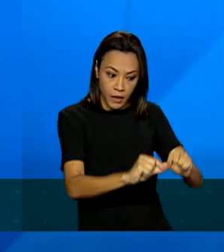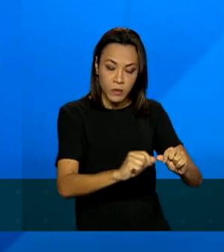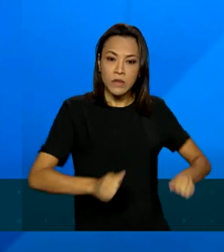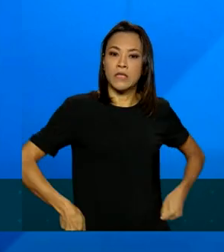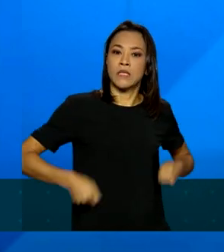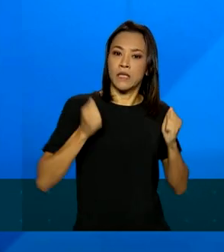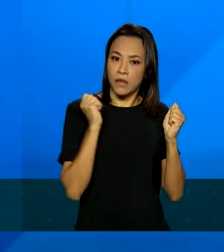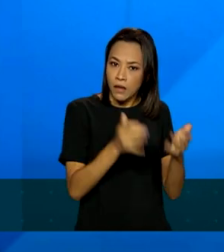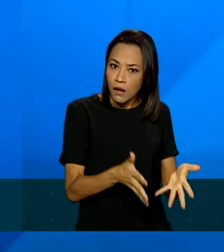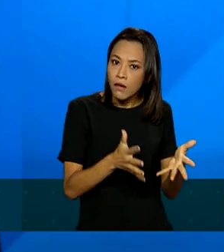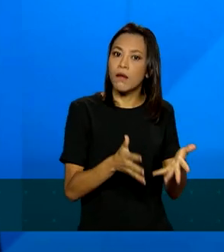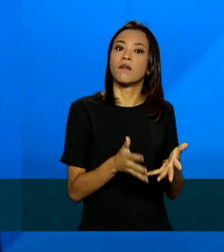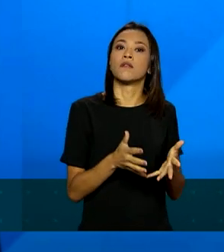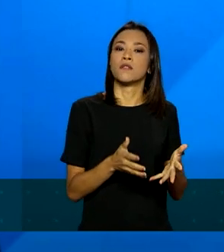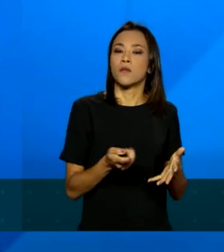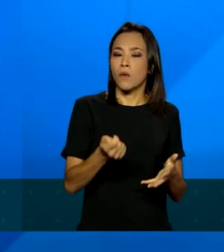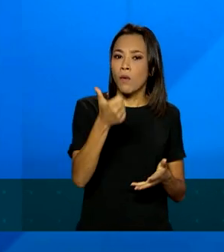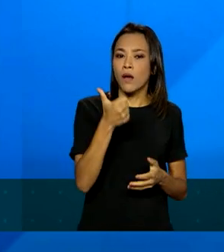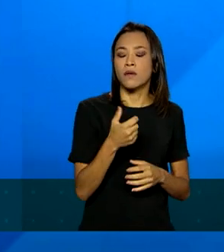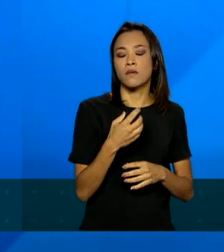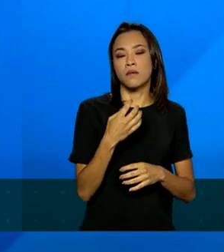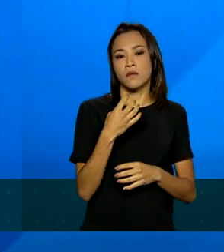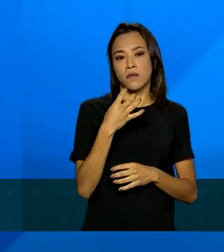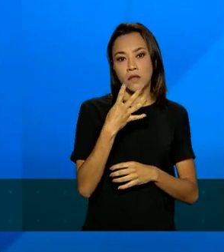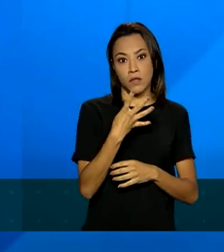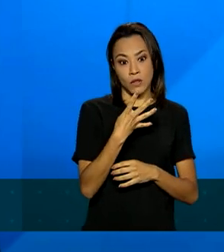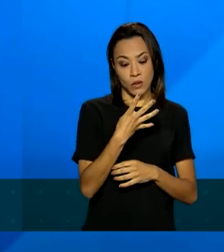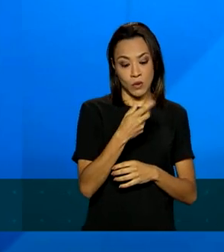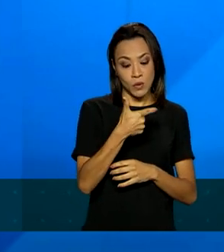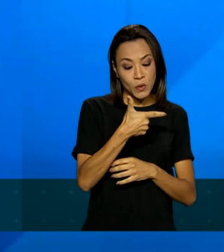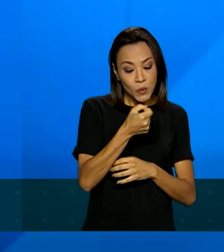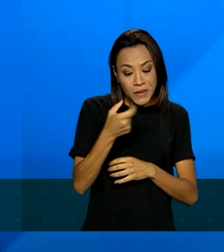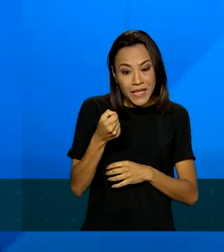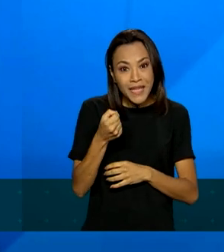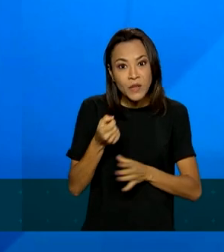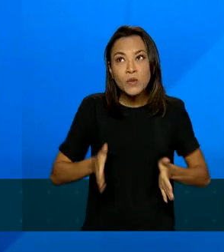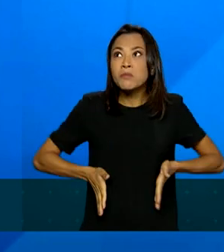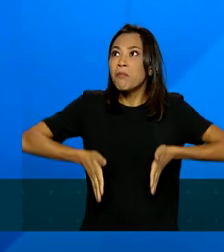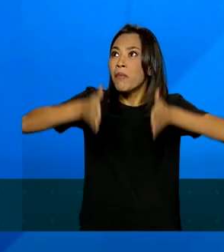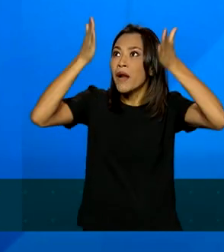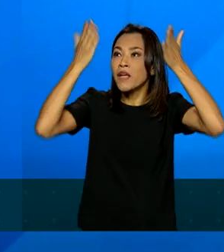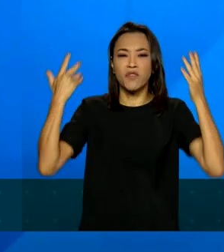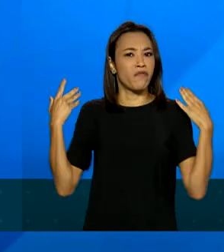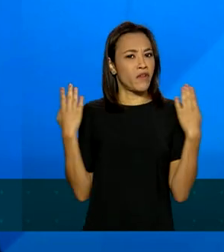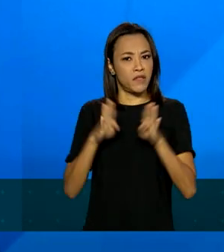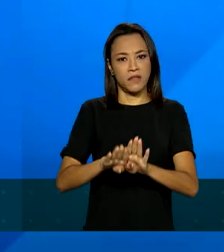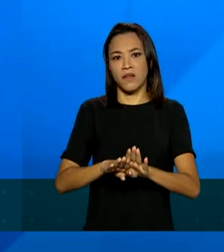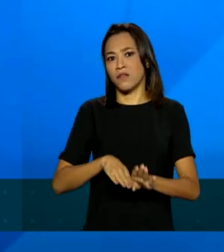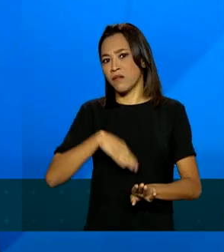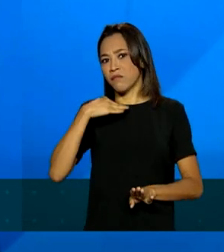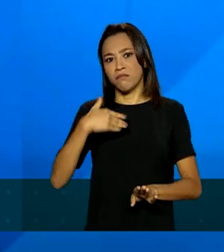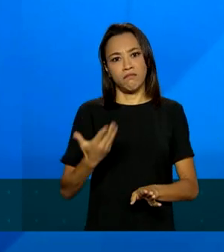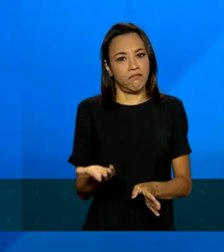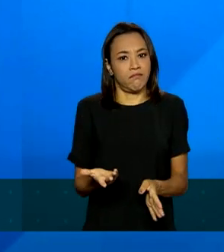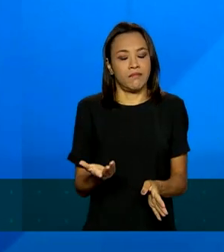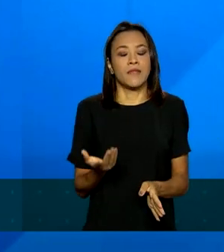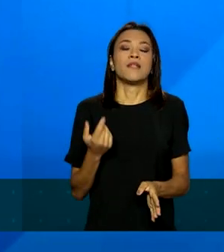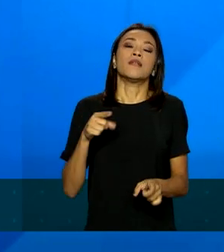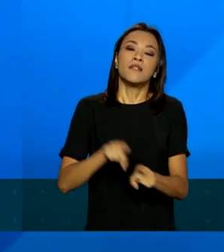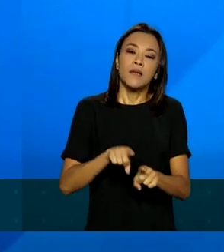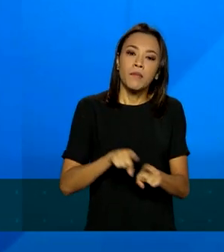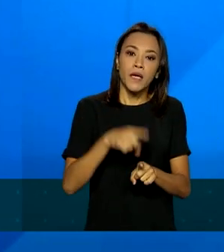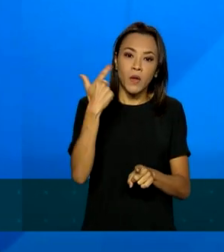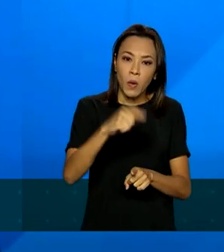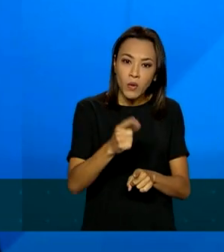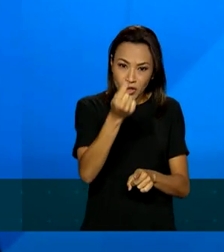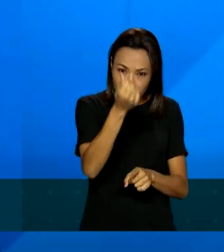fechando quase 200 prédios, que um absurdo. Ao invés de financiar o clube